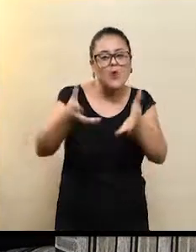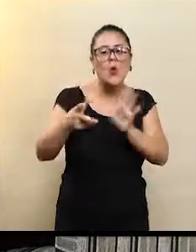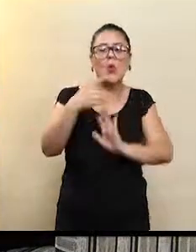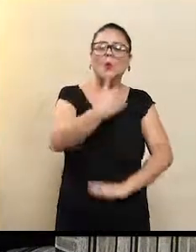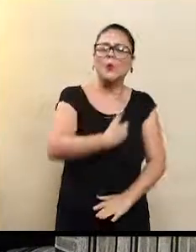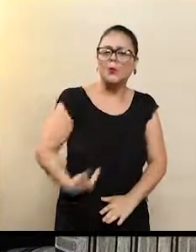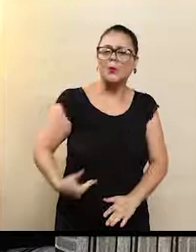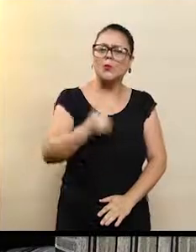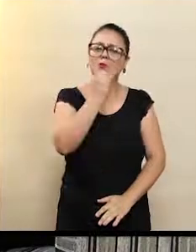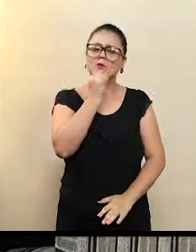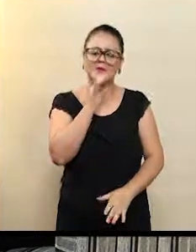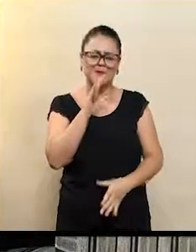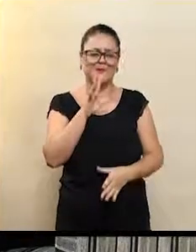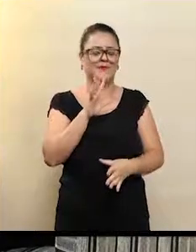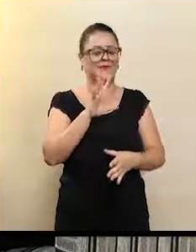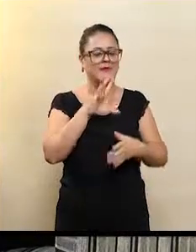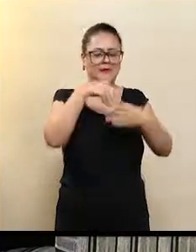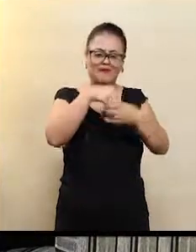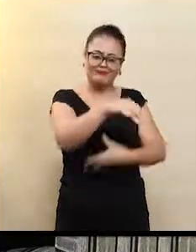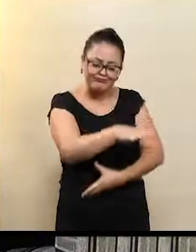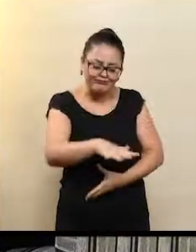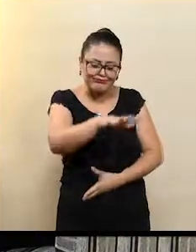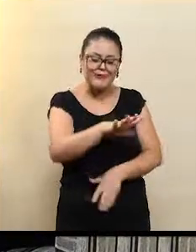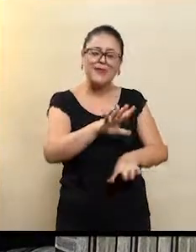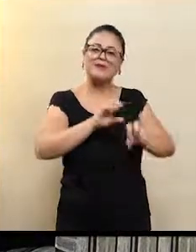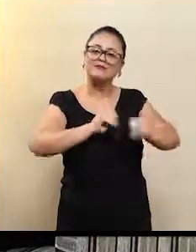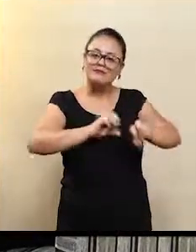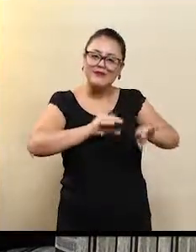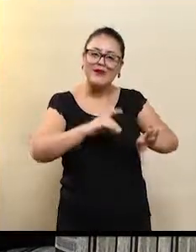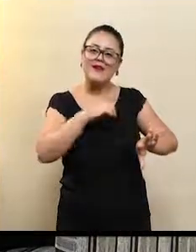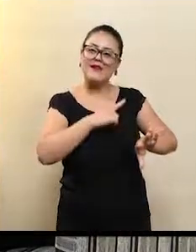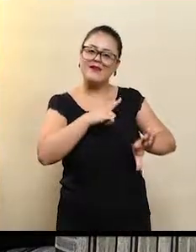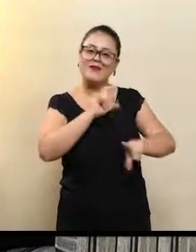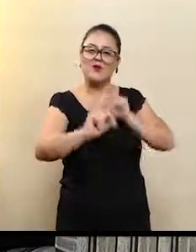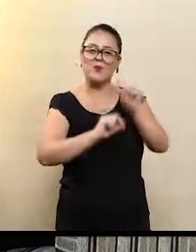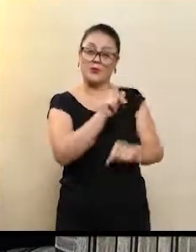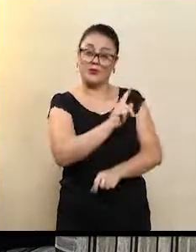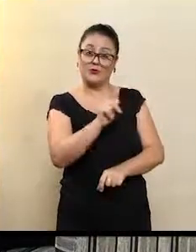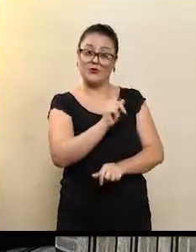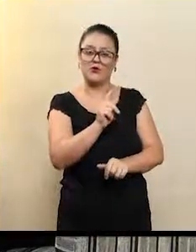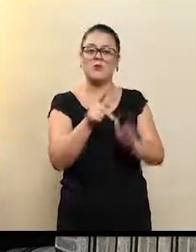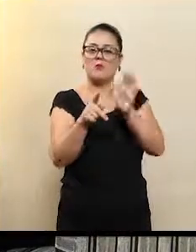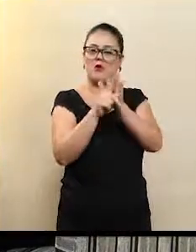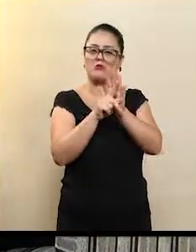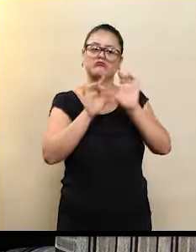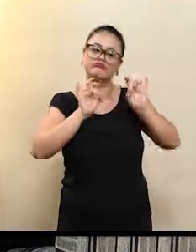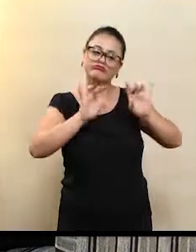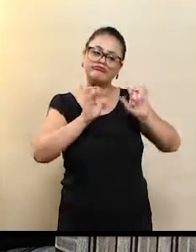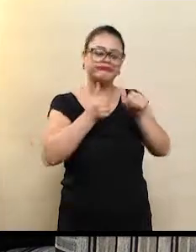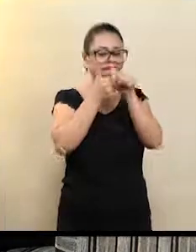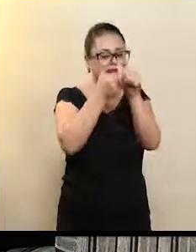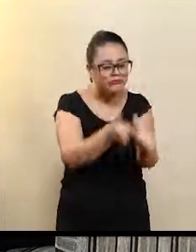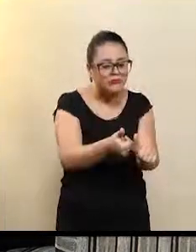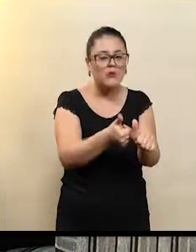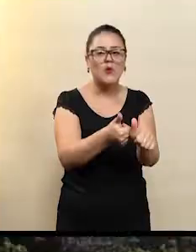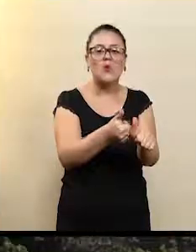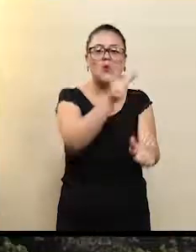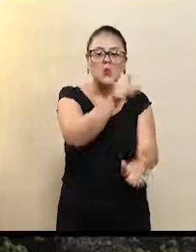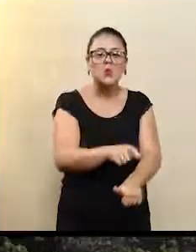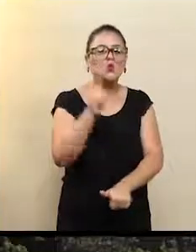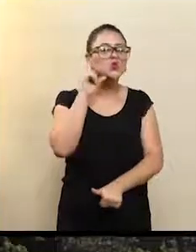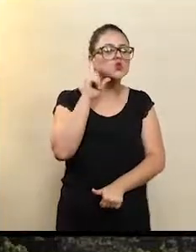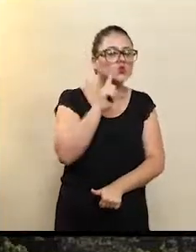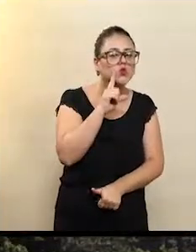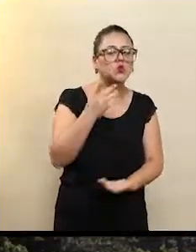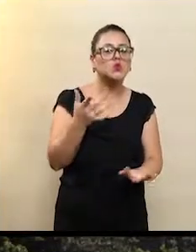exemplo, na educação, para ter um professor especializado acompanhando um indivíduo surdo. O SUS tem